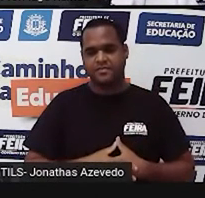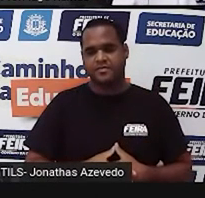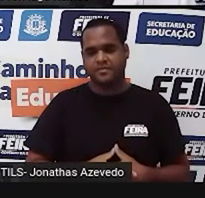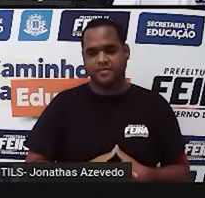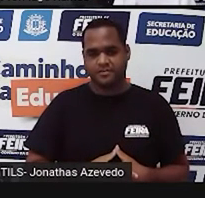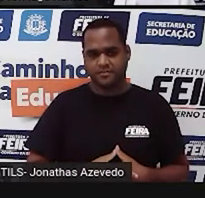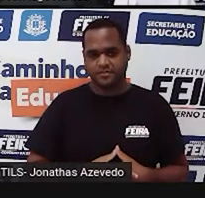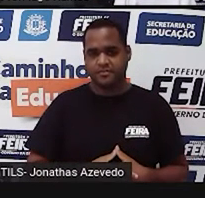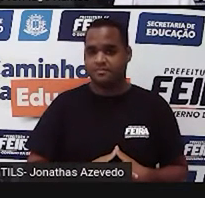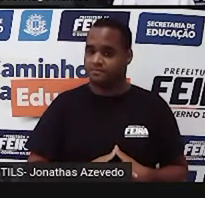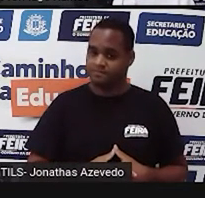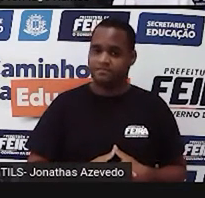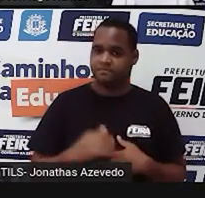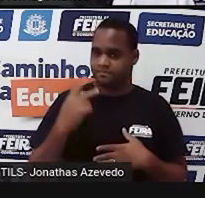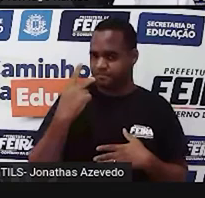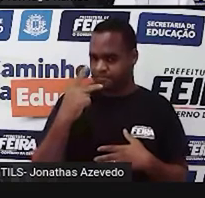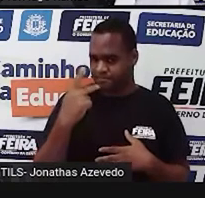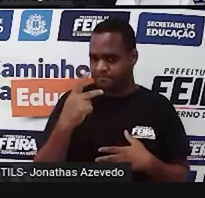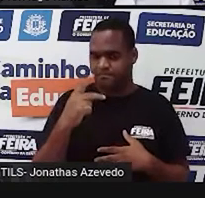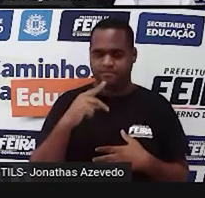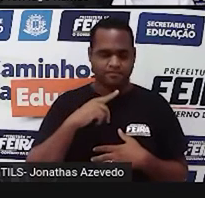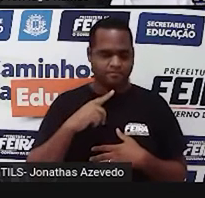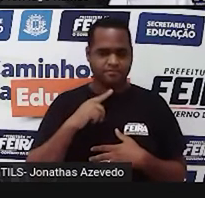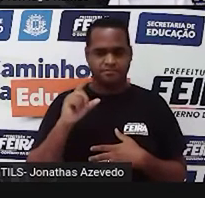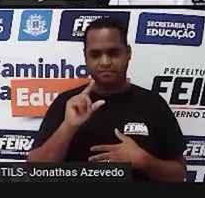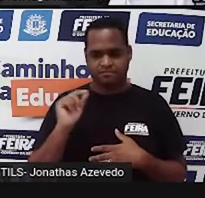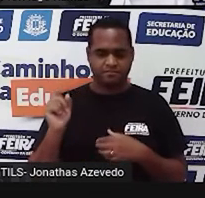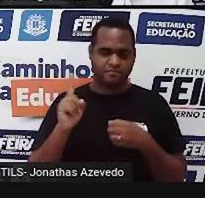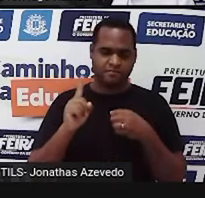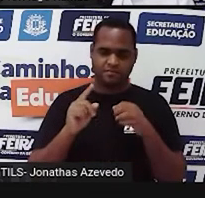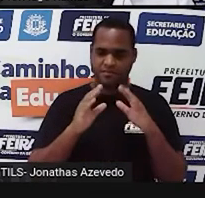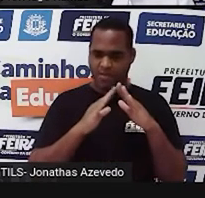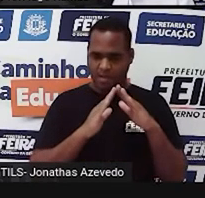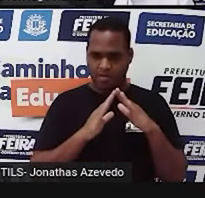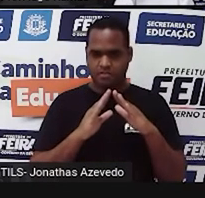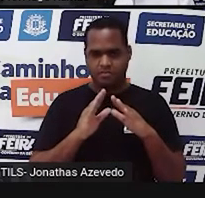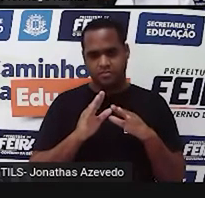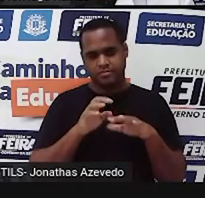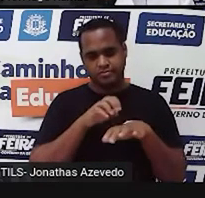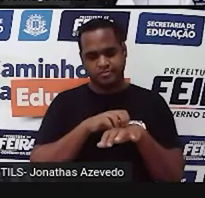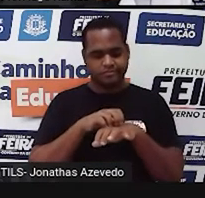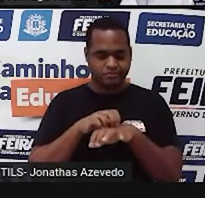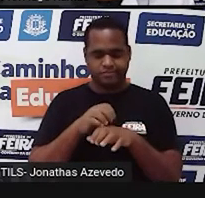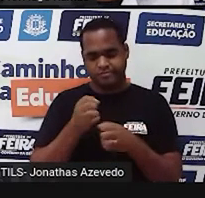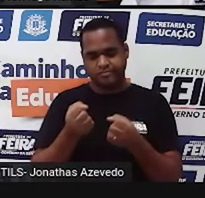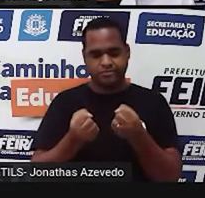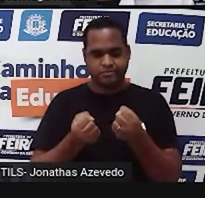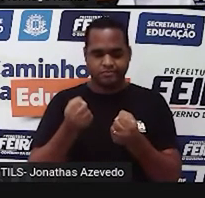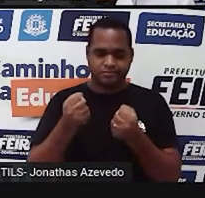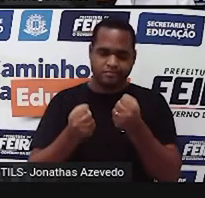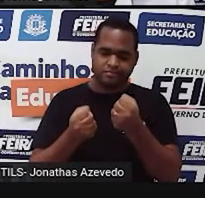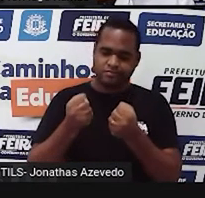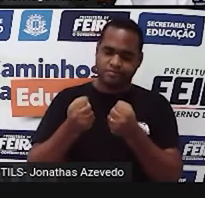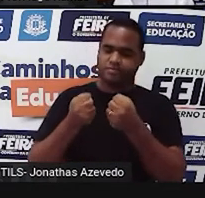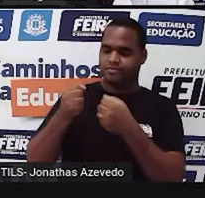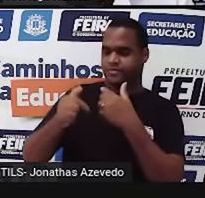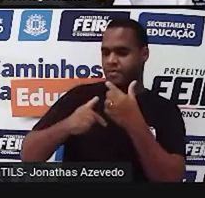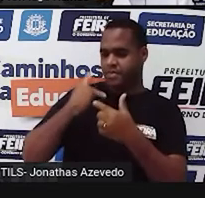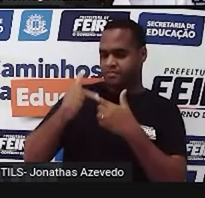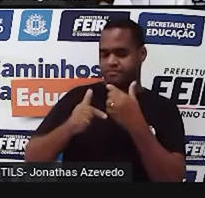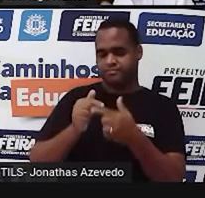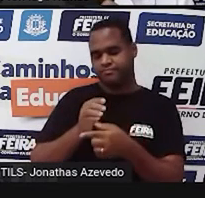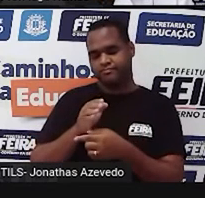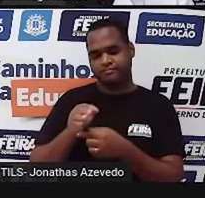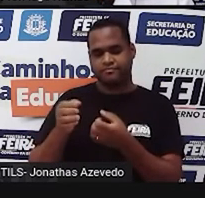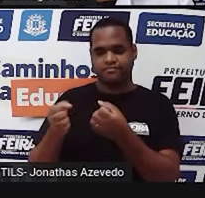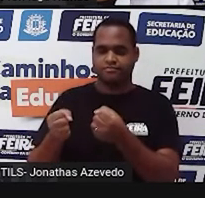Você, né? Saiu de casa rumo ao seu local de trabalho, tá? E você